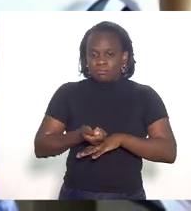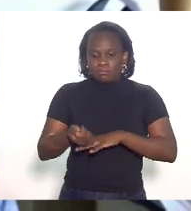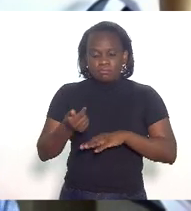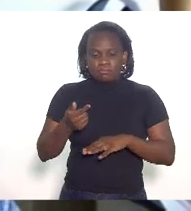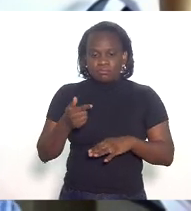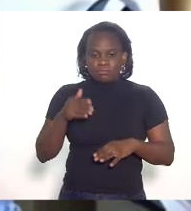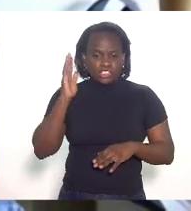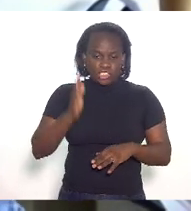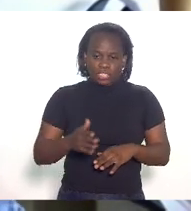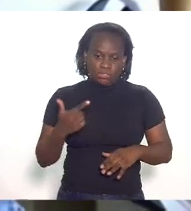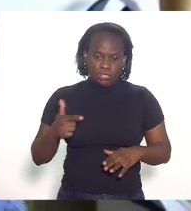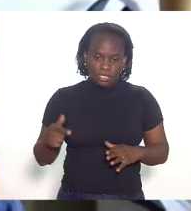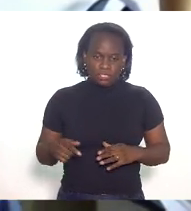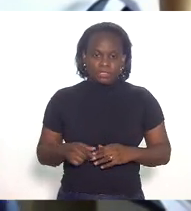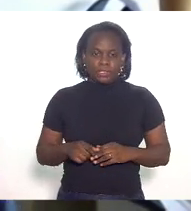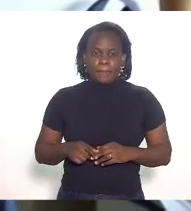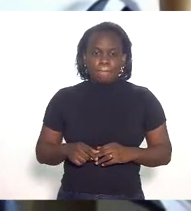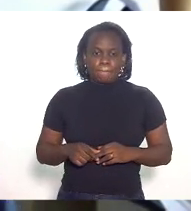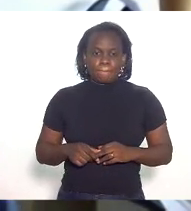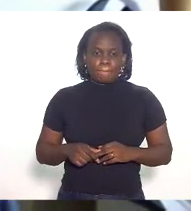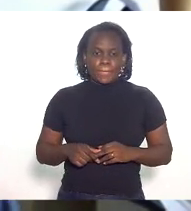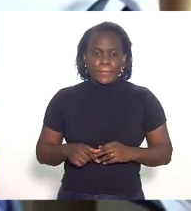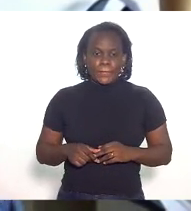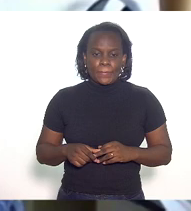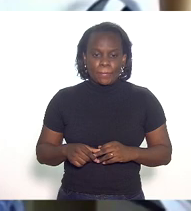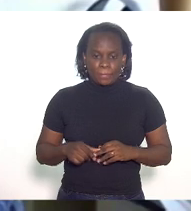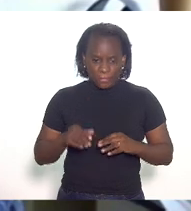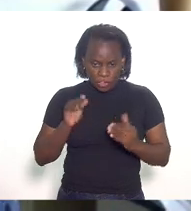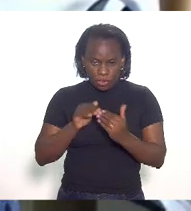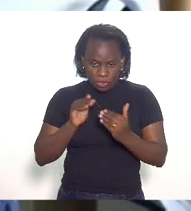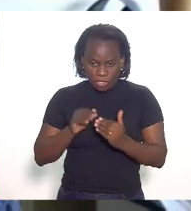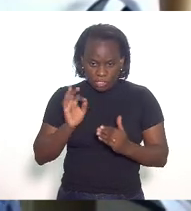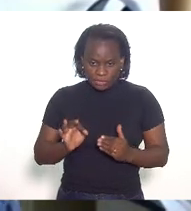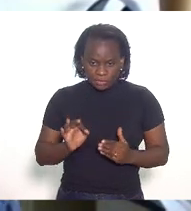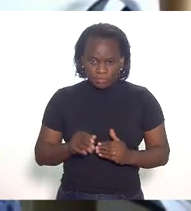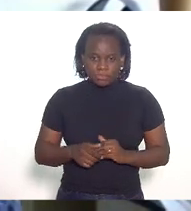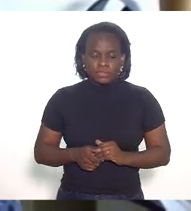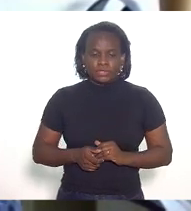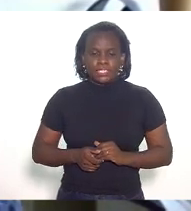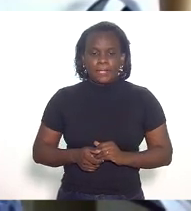direto só concorda com isso